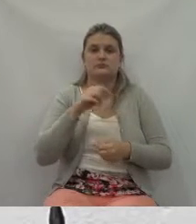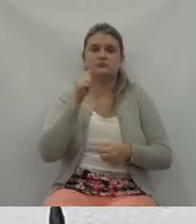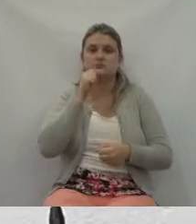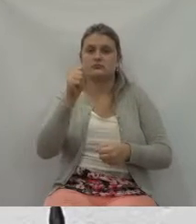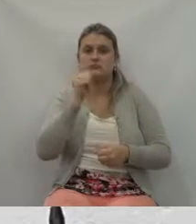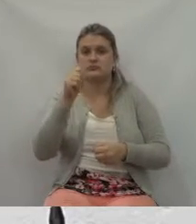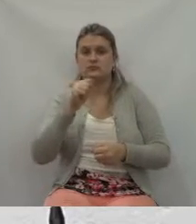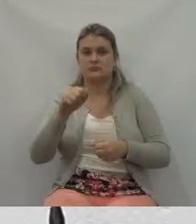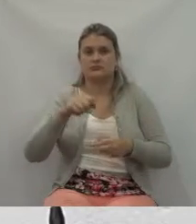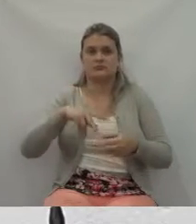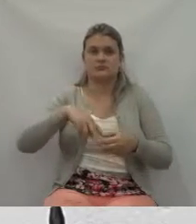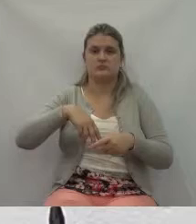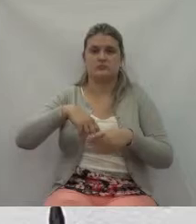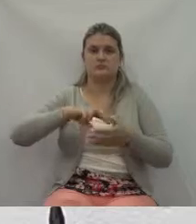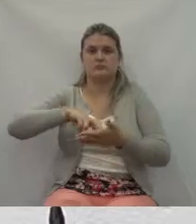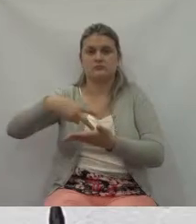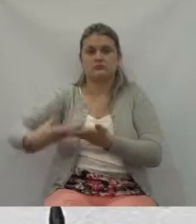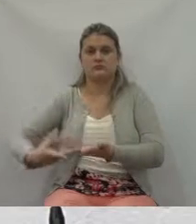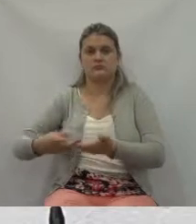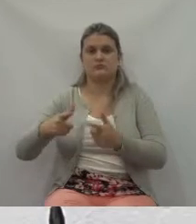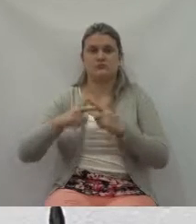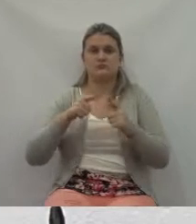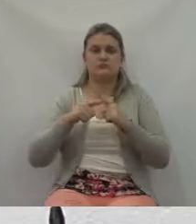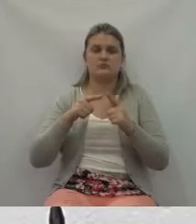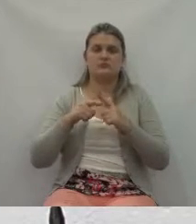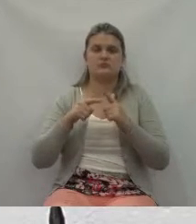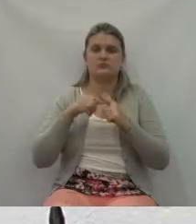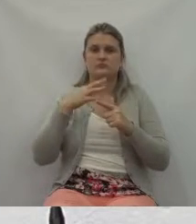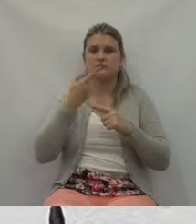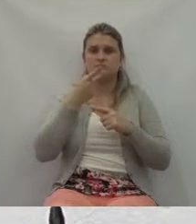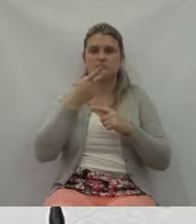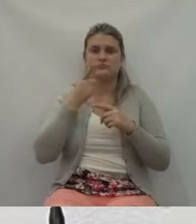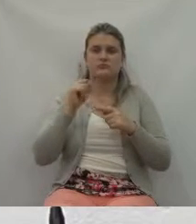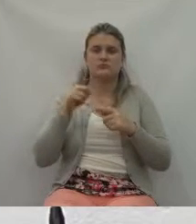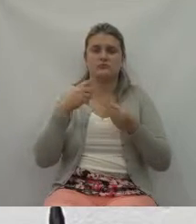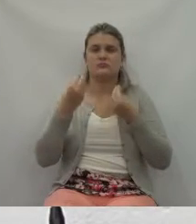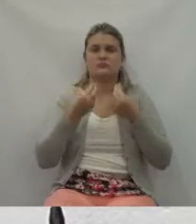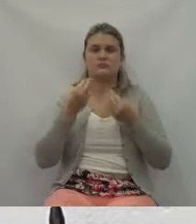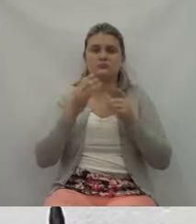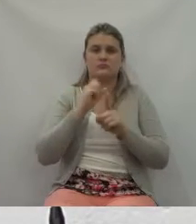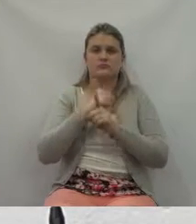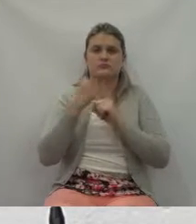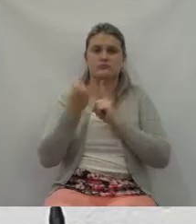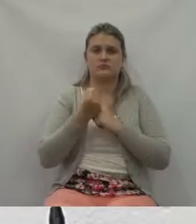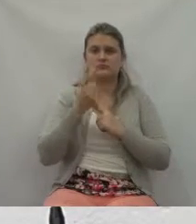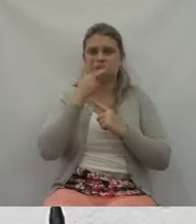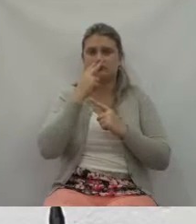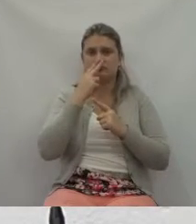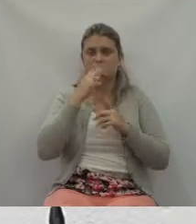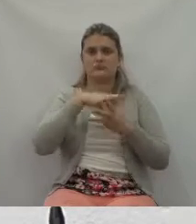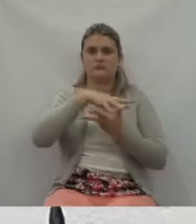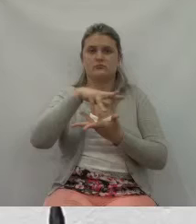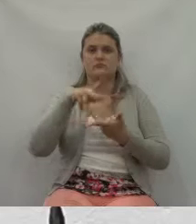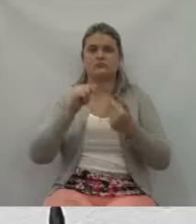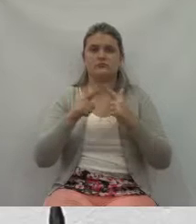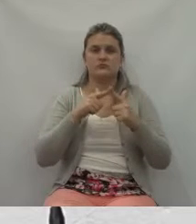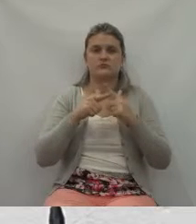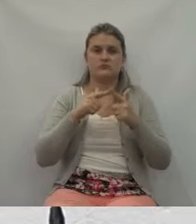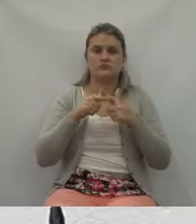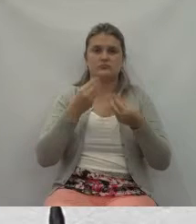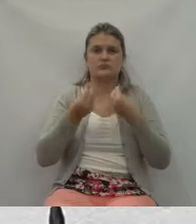Aquilo é o cúmulo, já é o nível mais triste que um ser humano